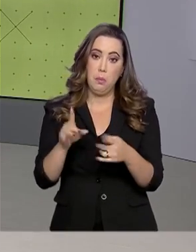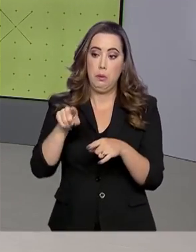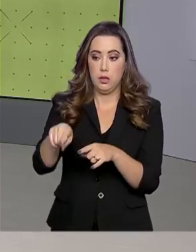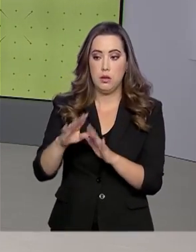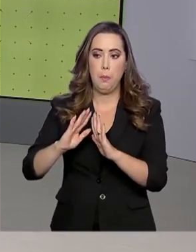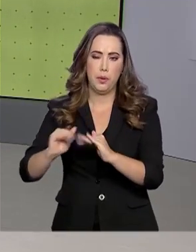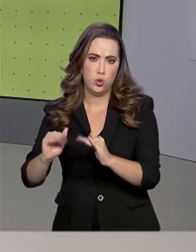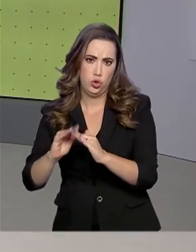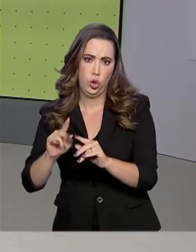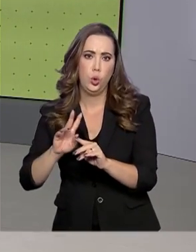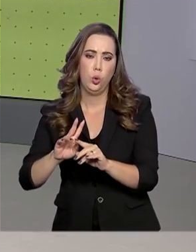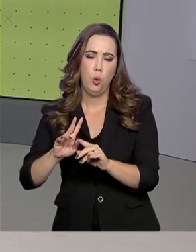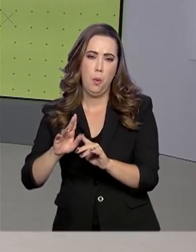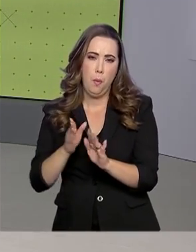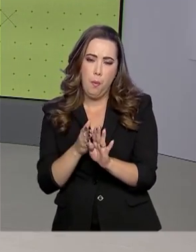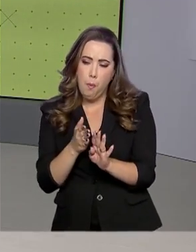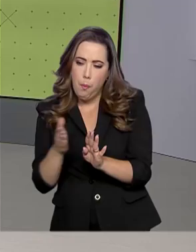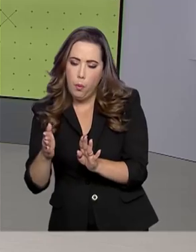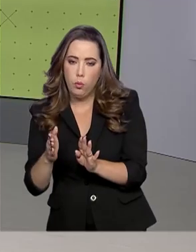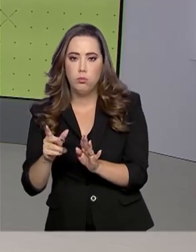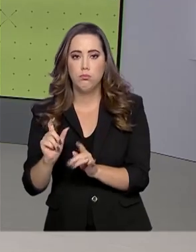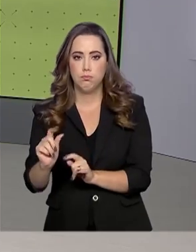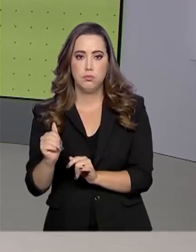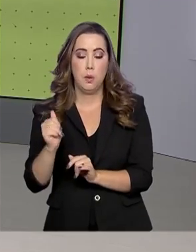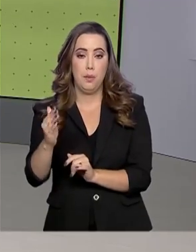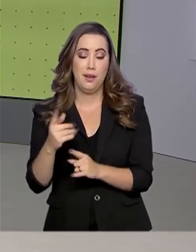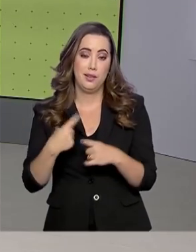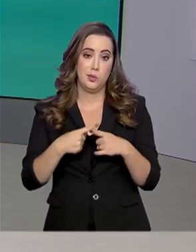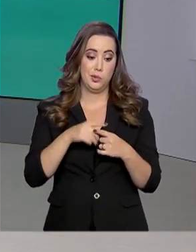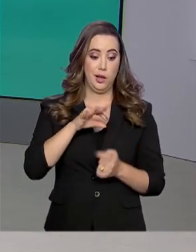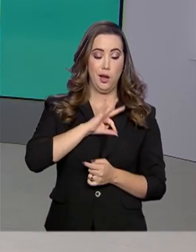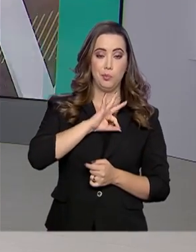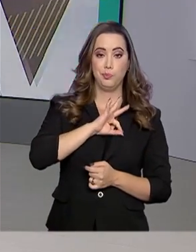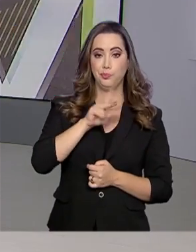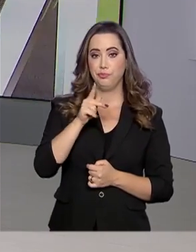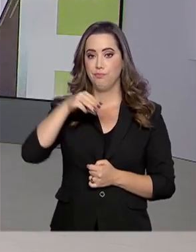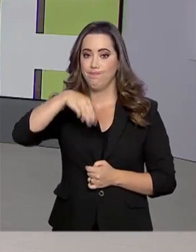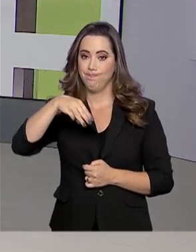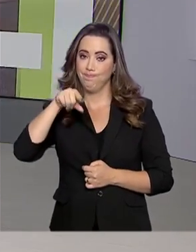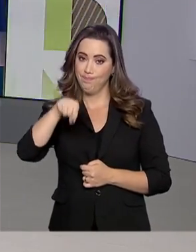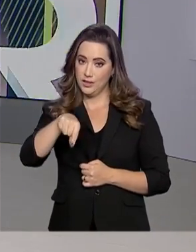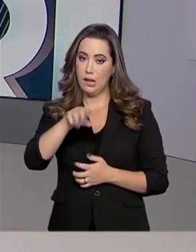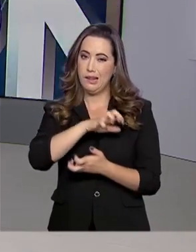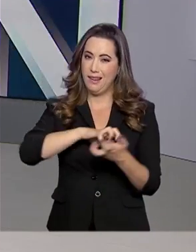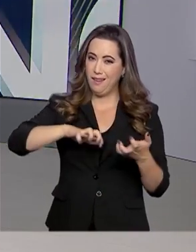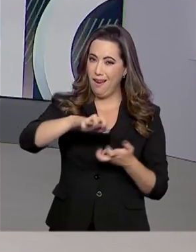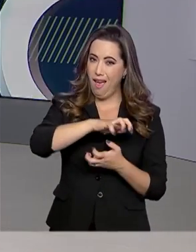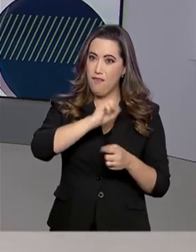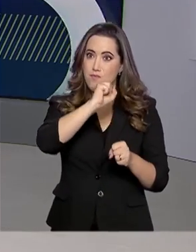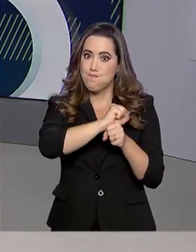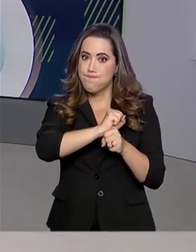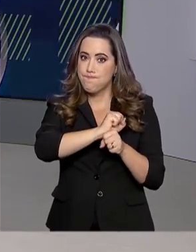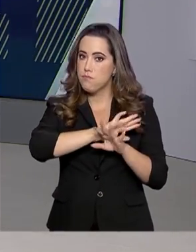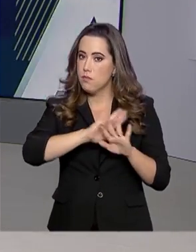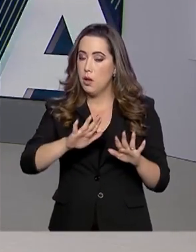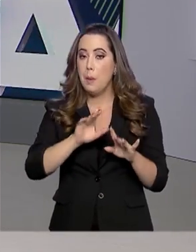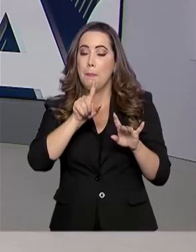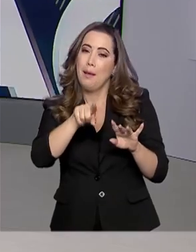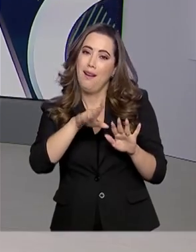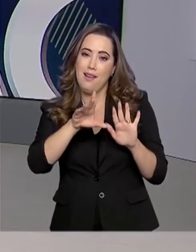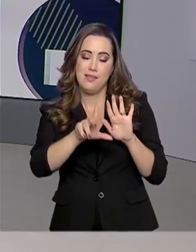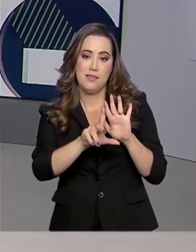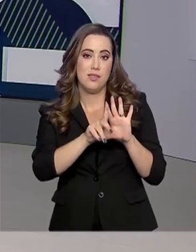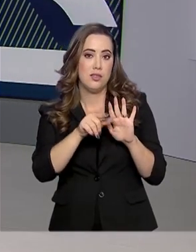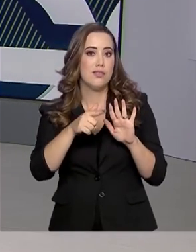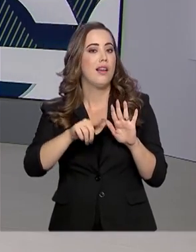solicitada ao governo federal por causa da paralisação da polícia militar. A greve é considerada ilegal pela Constituição, por